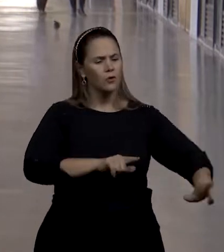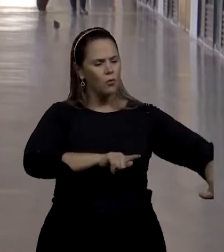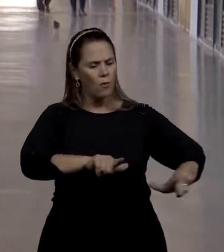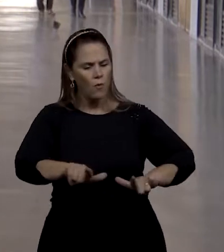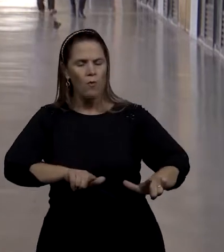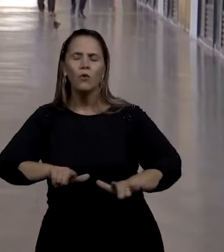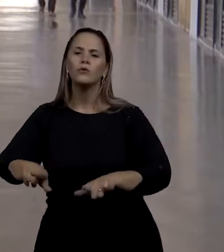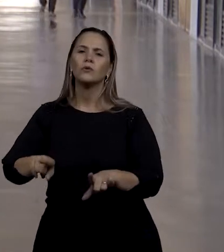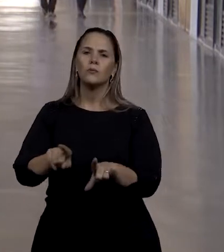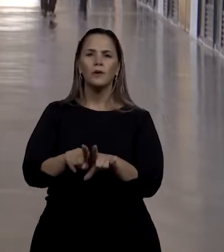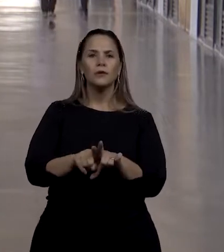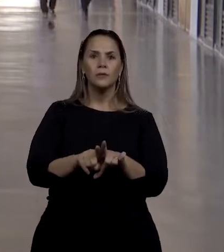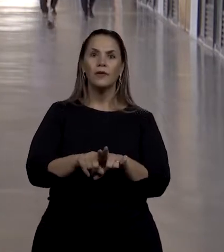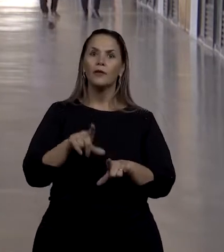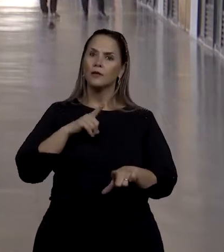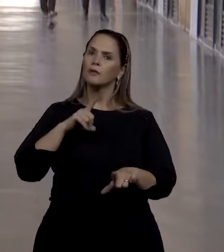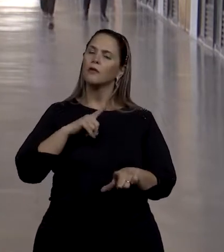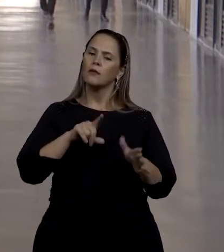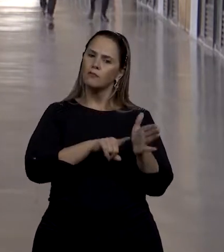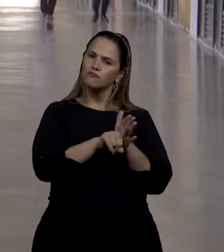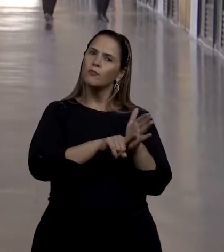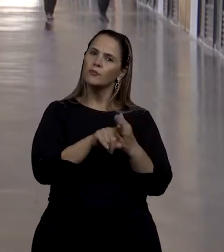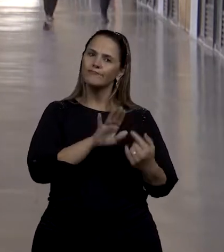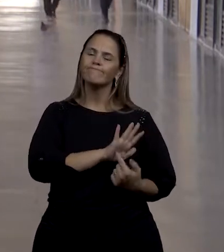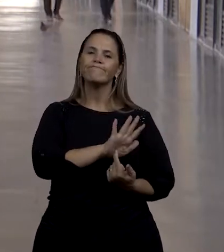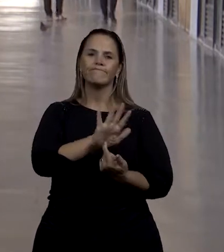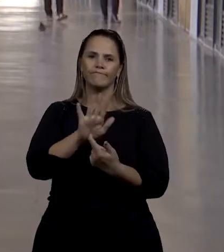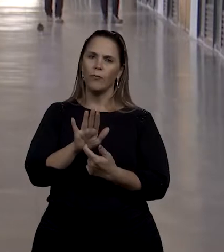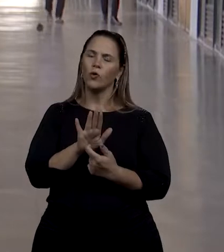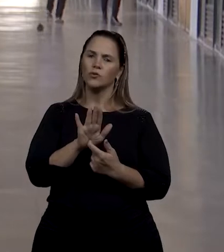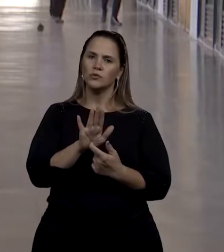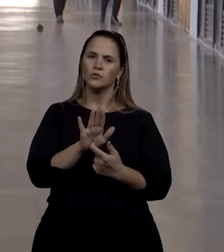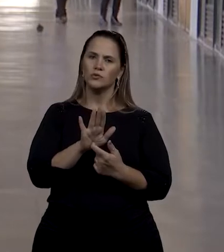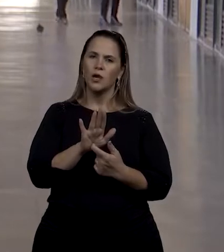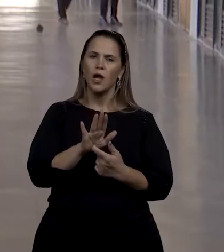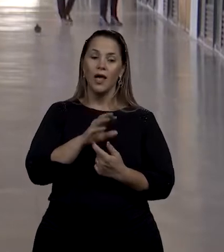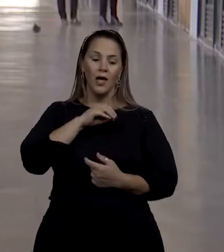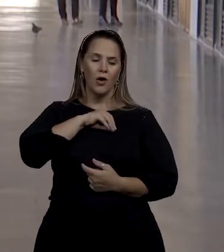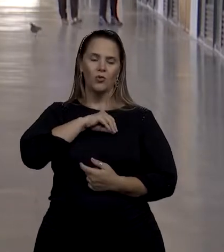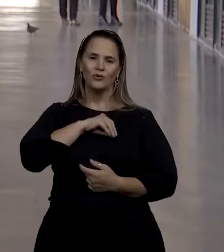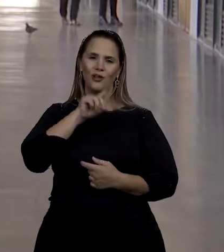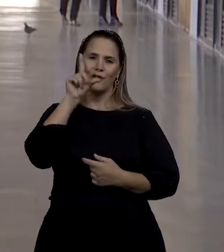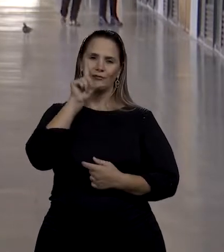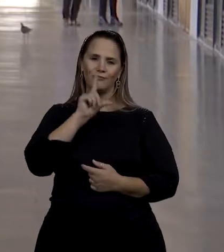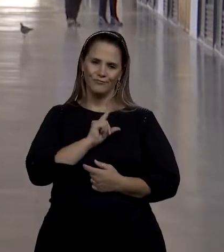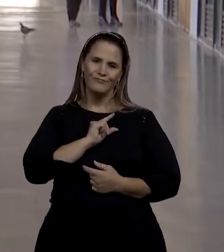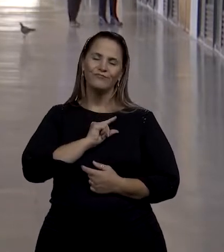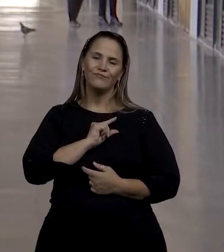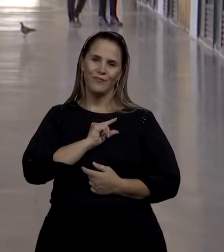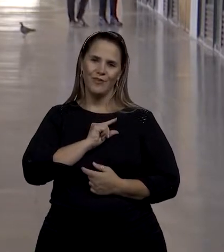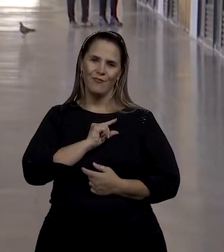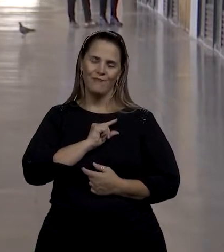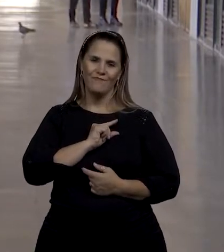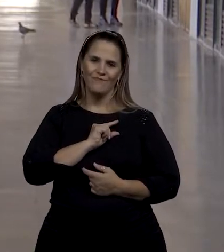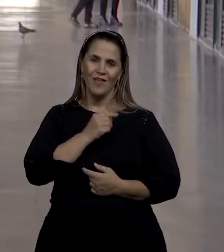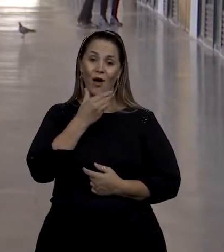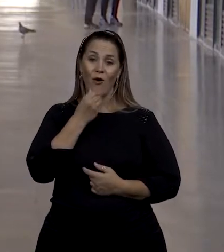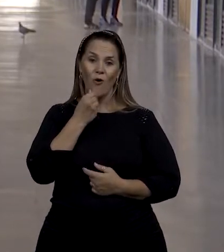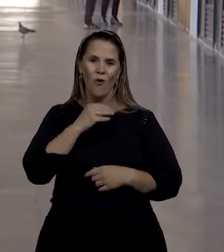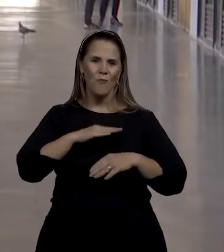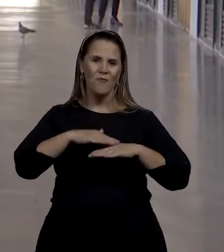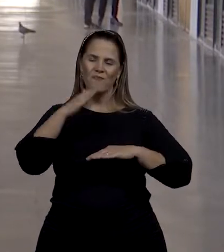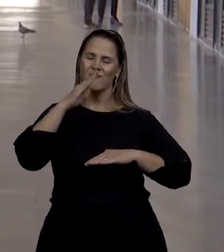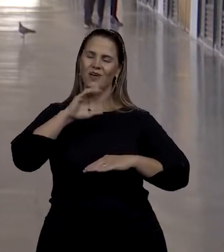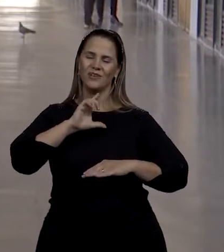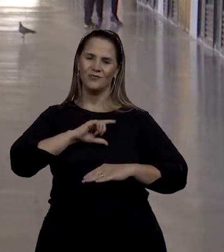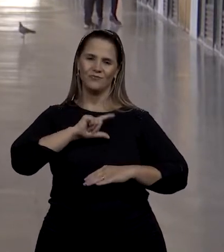Então existem dados que mostram um nível salarial mais baixo do que homens, além da própria exclusão nos processos